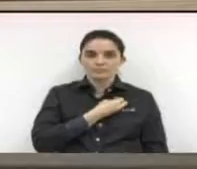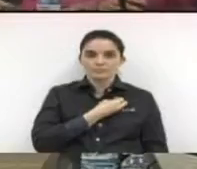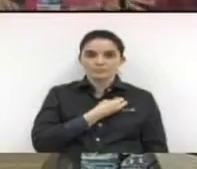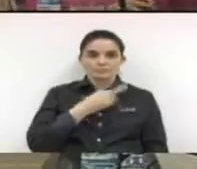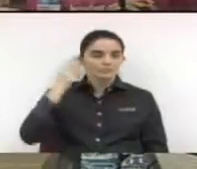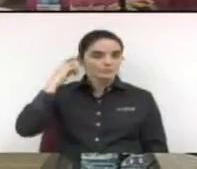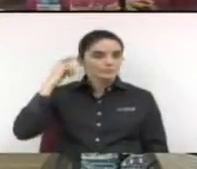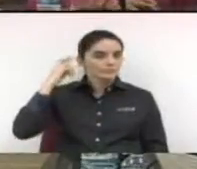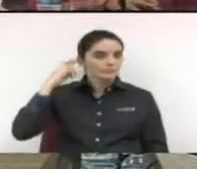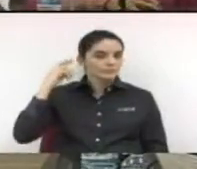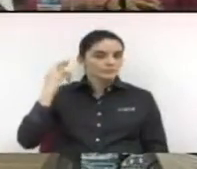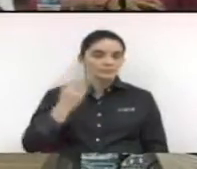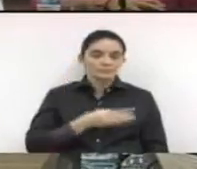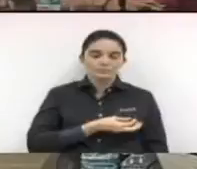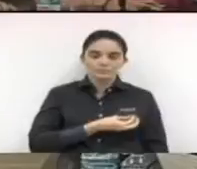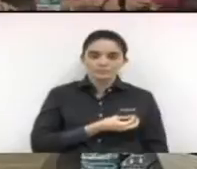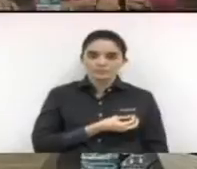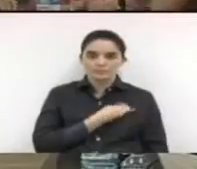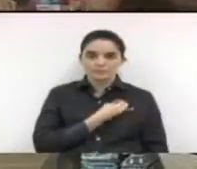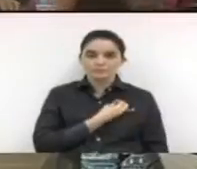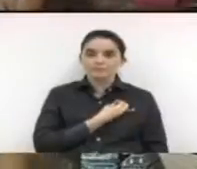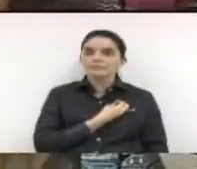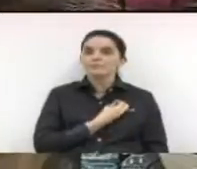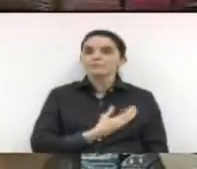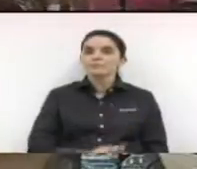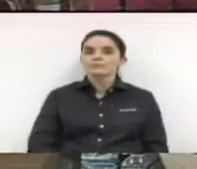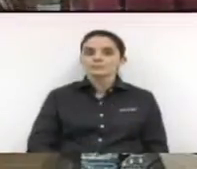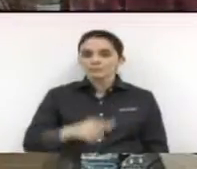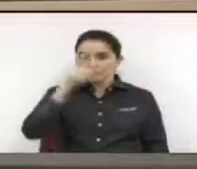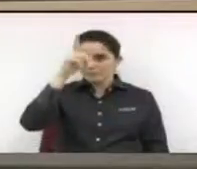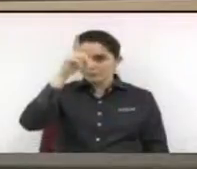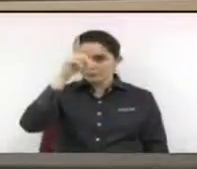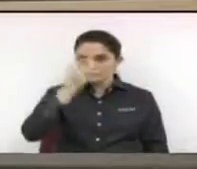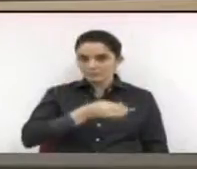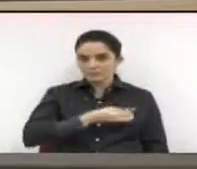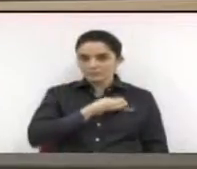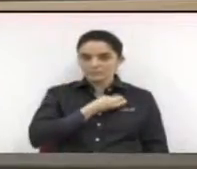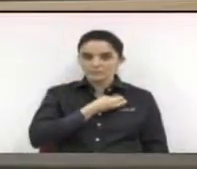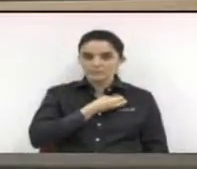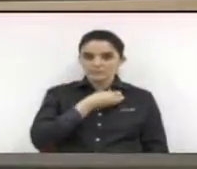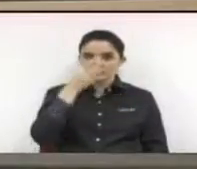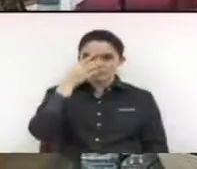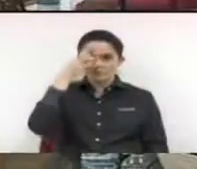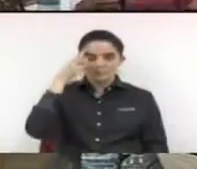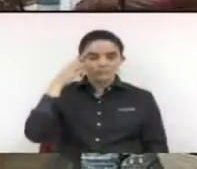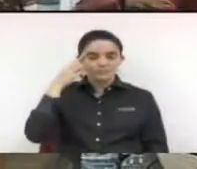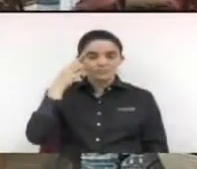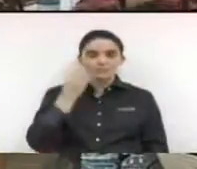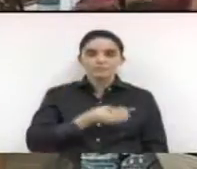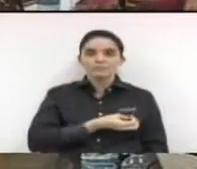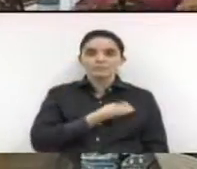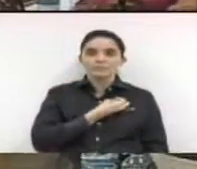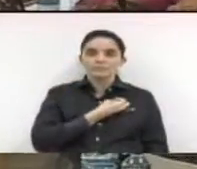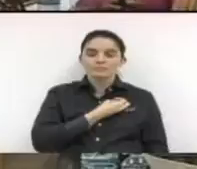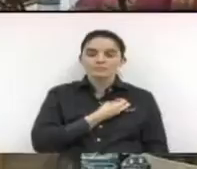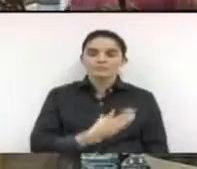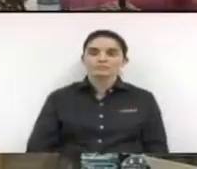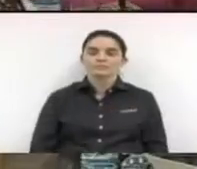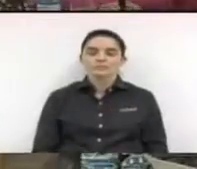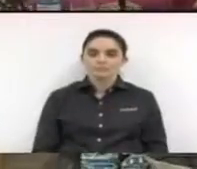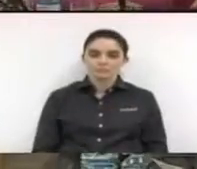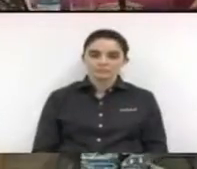Ronei Costa Martins Silva? Presente. Sidney Pascotto? Presente. Wilson Nunes Serqueira? Presente.